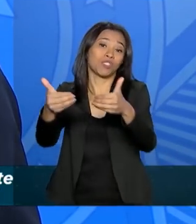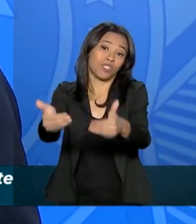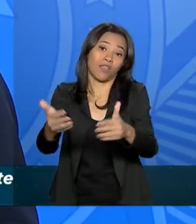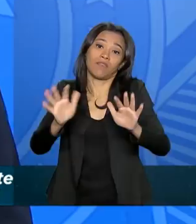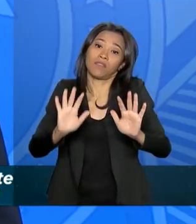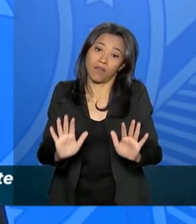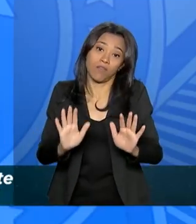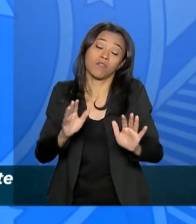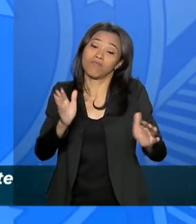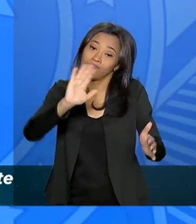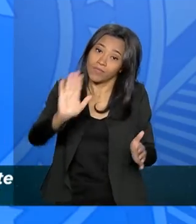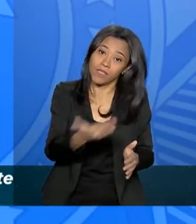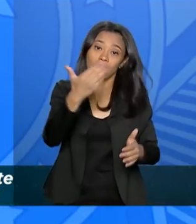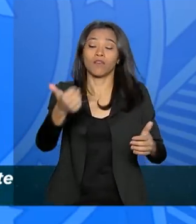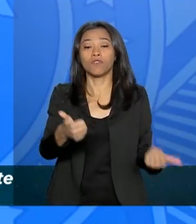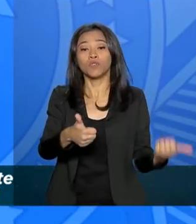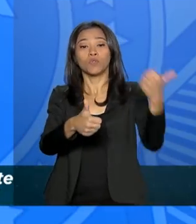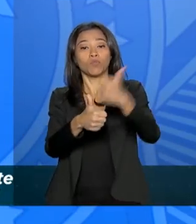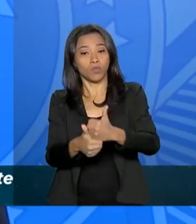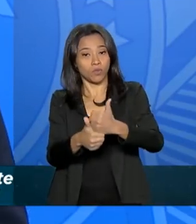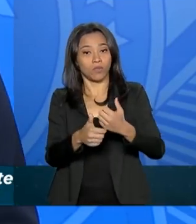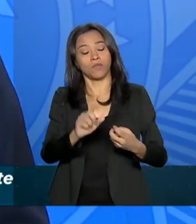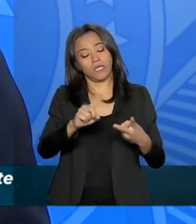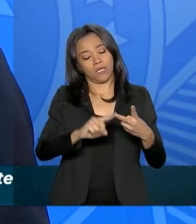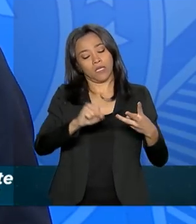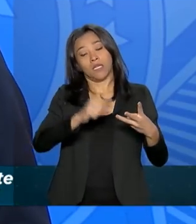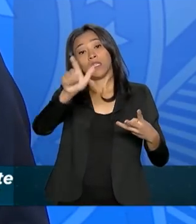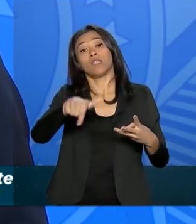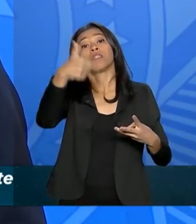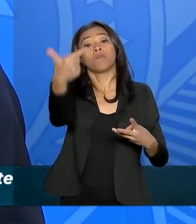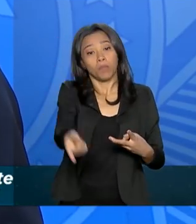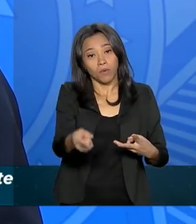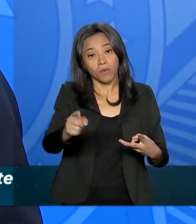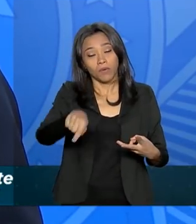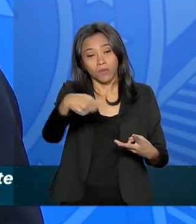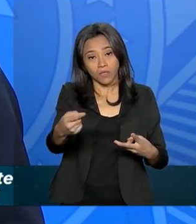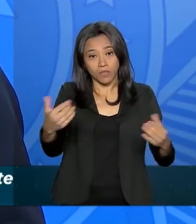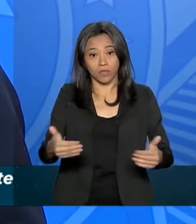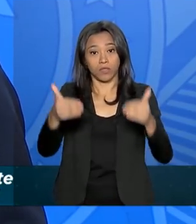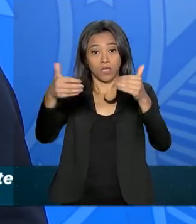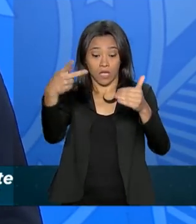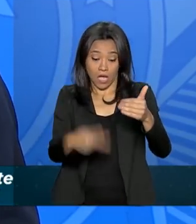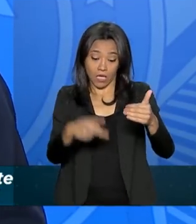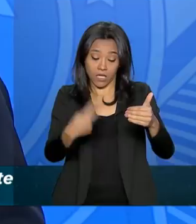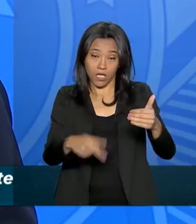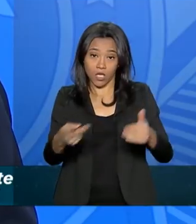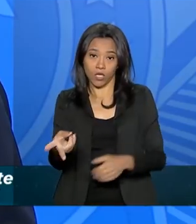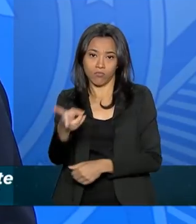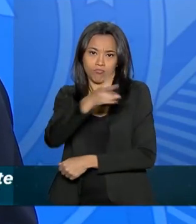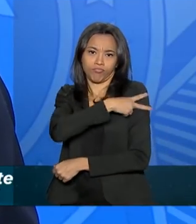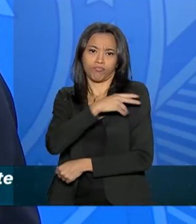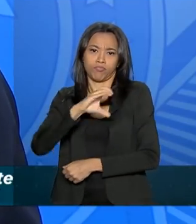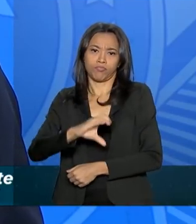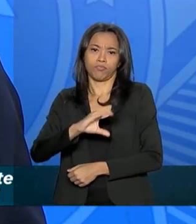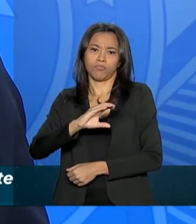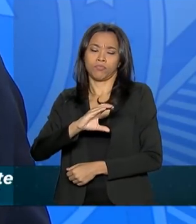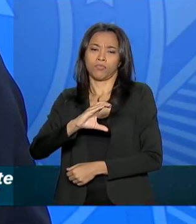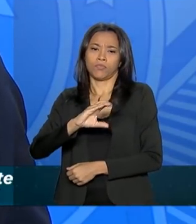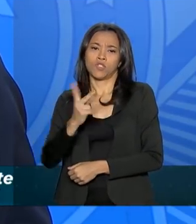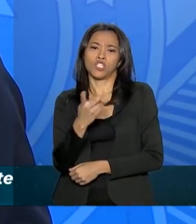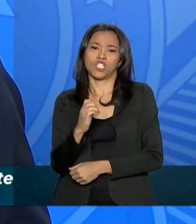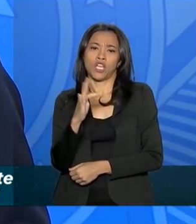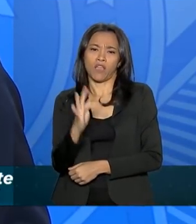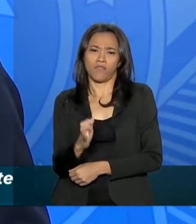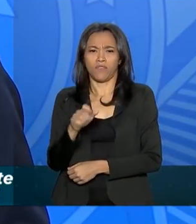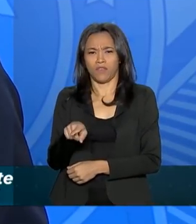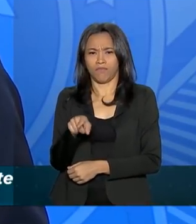substituído. Depois foi um outro, o chefe aqui da Segov. É uma pessoa que eu conheço há mais de 40